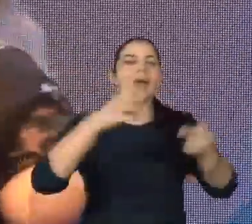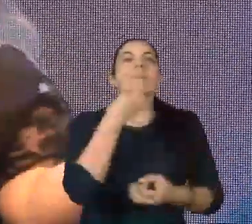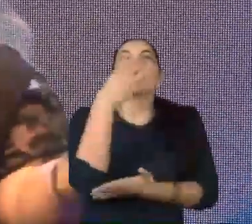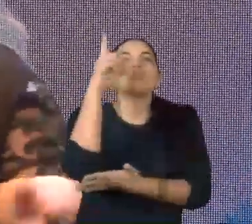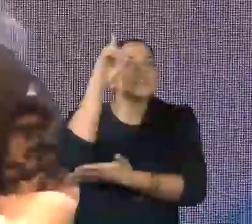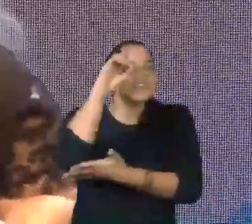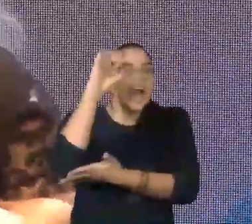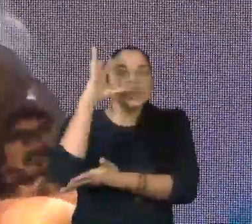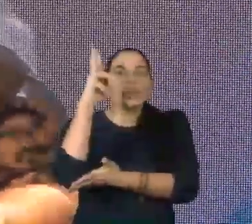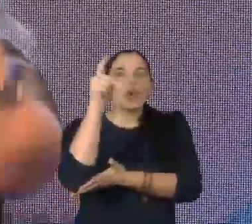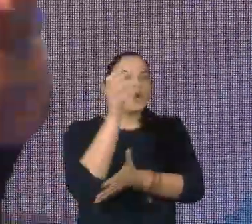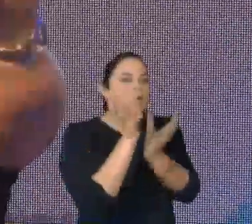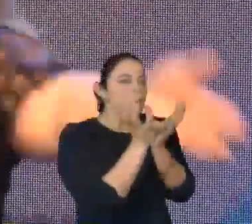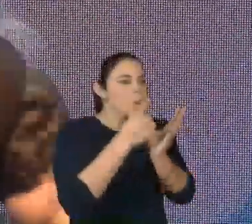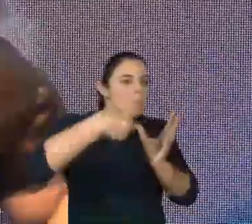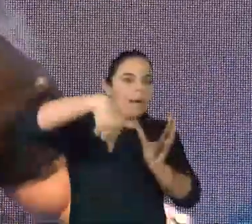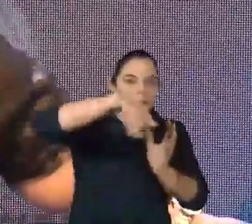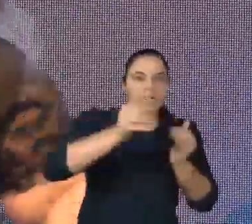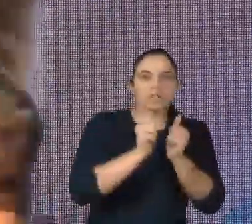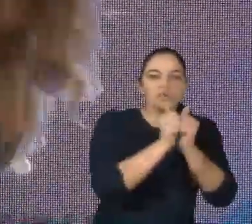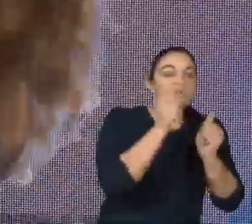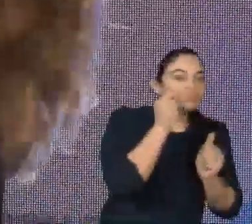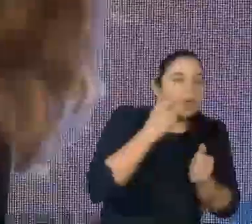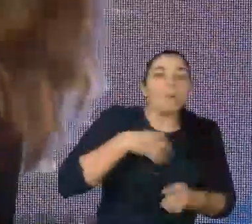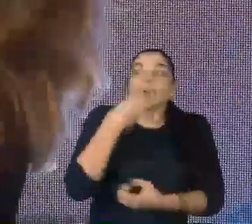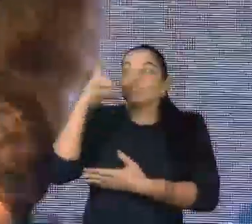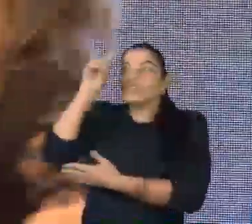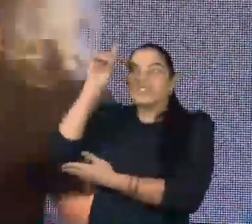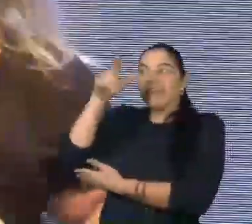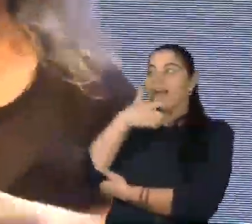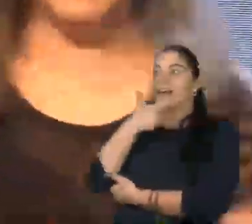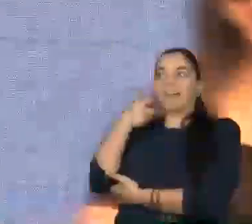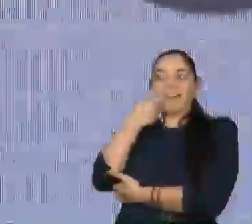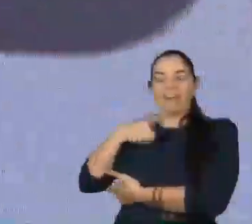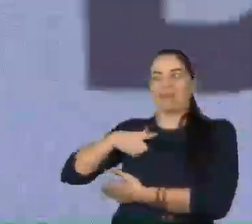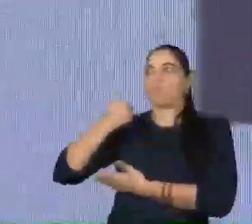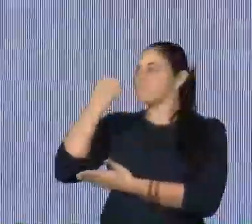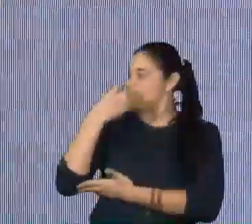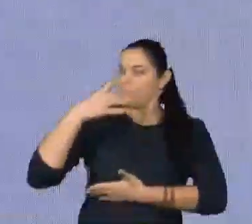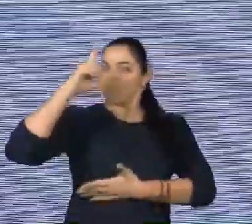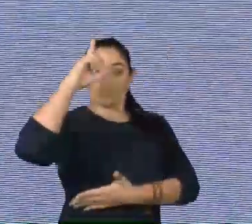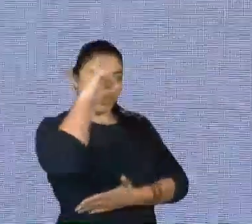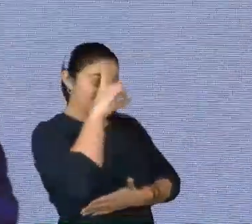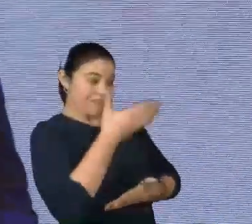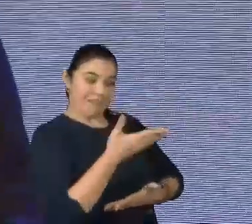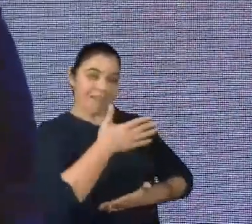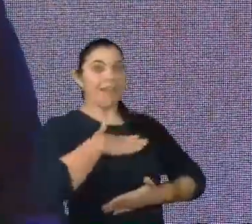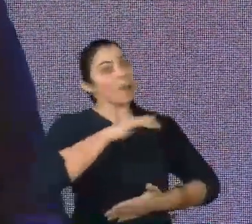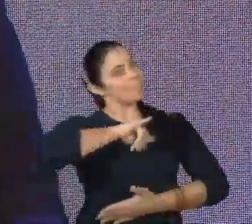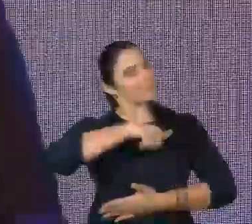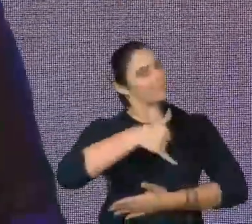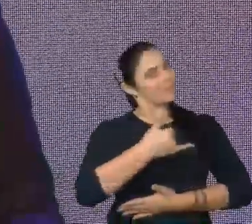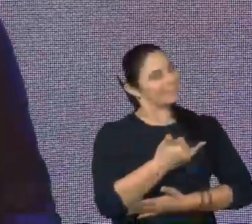todos que estão aqui no estúdio. Bom dia a você que está aí em casa. Bom dia, Alex. Bom dia, Juliana! E antes de mais nada, quero aproveitar